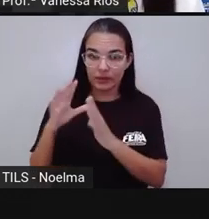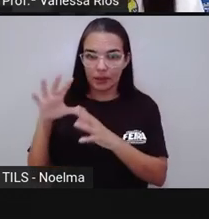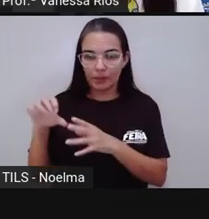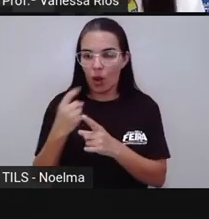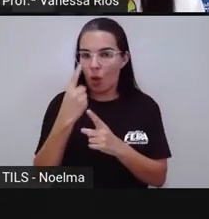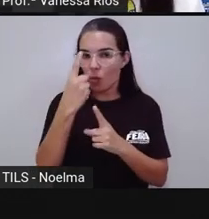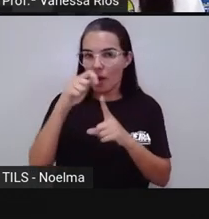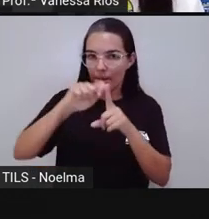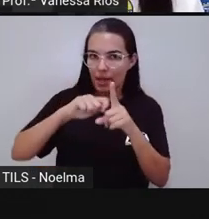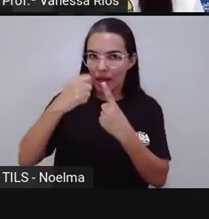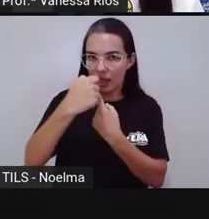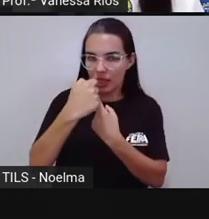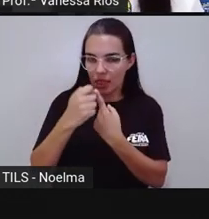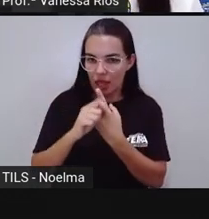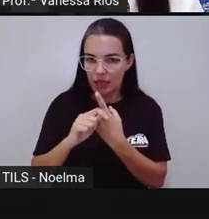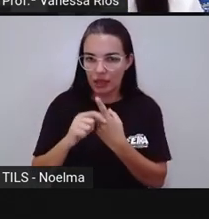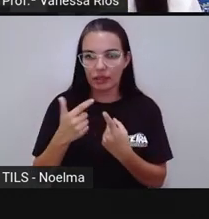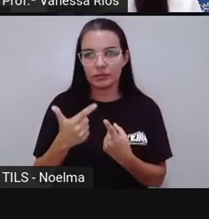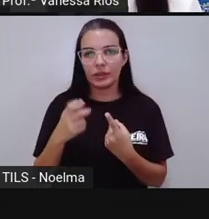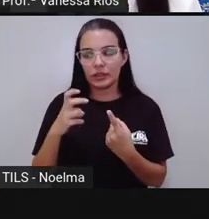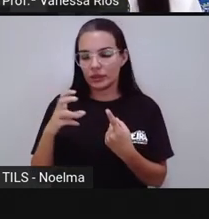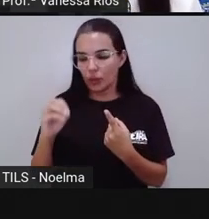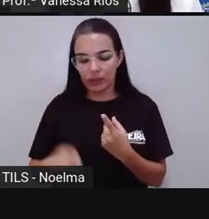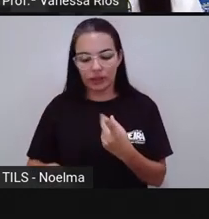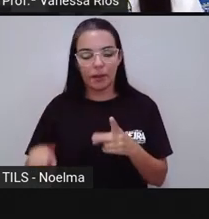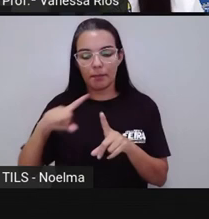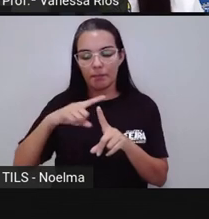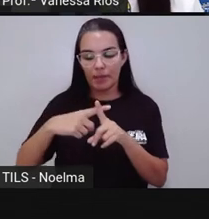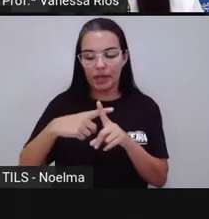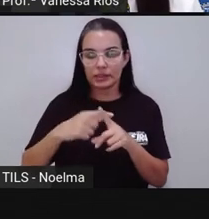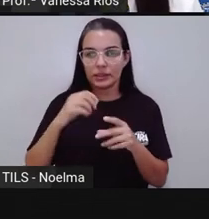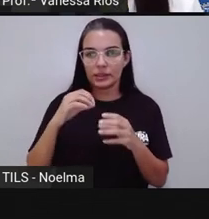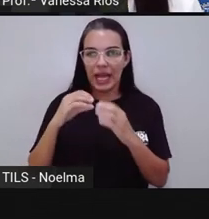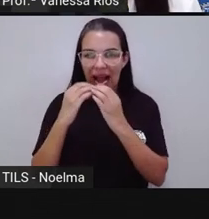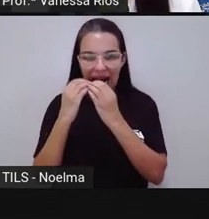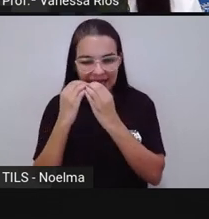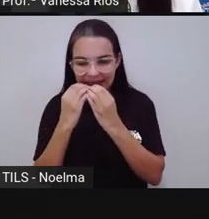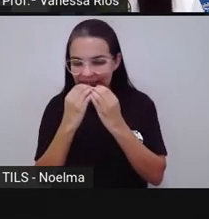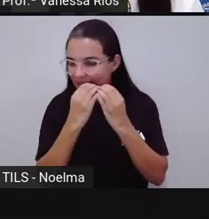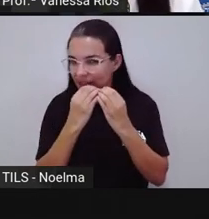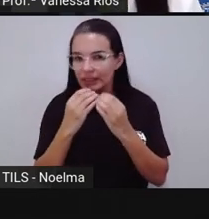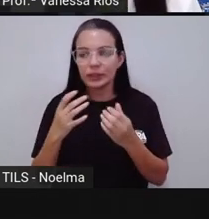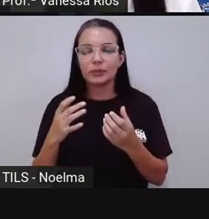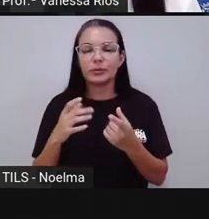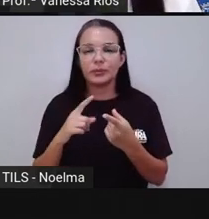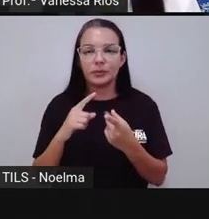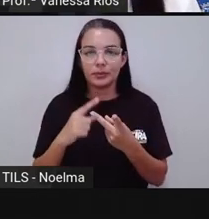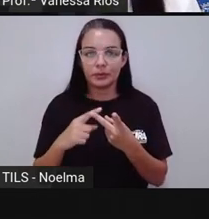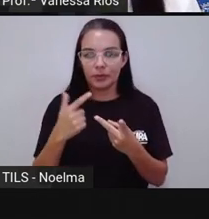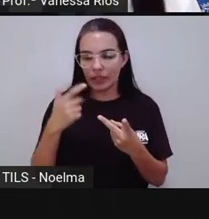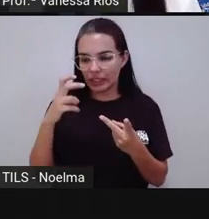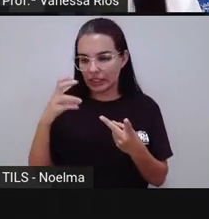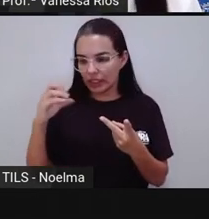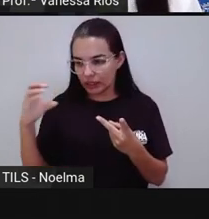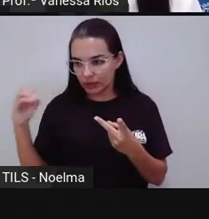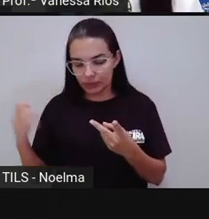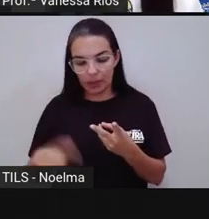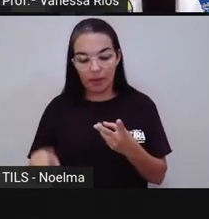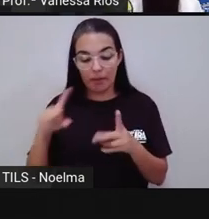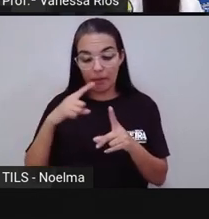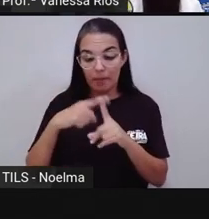banana, 250 gramas, mais uma melancia, um pedaço de melancia, 500 gramas,